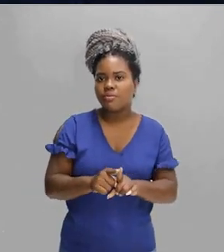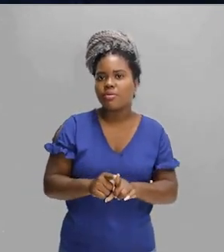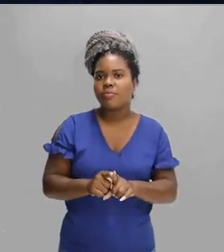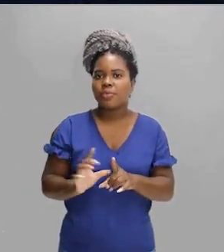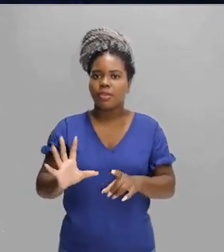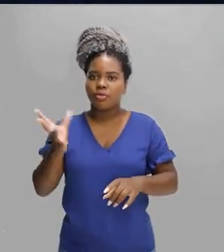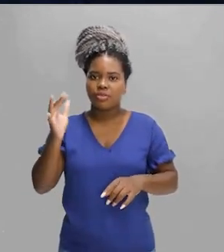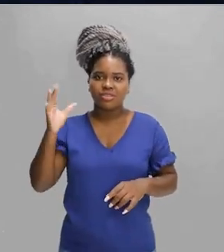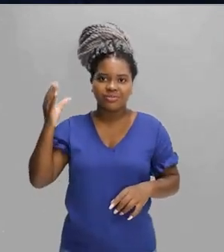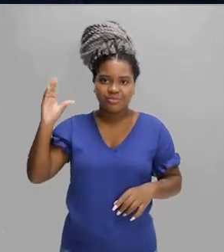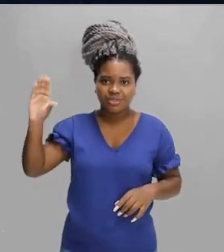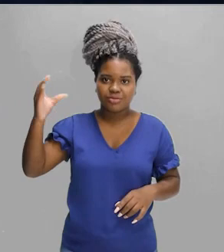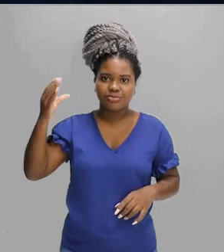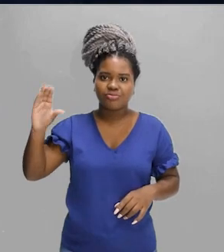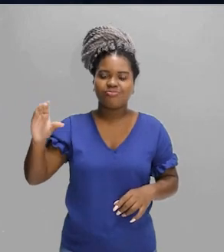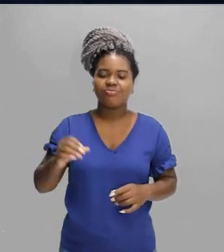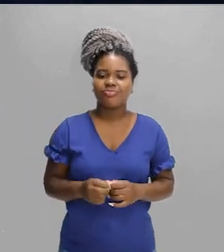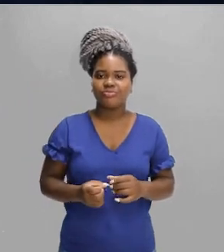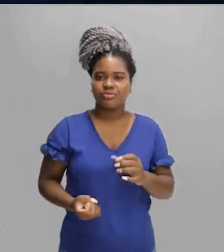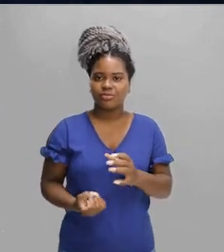termos, novas palavras.